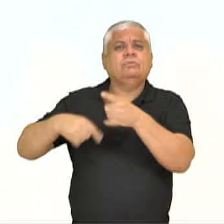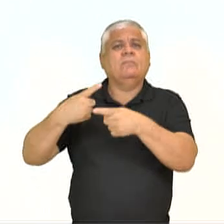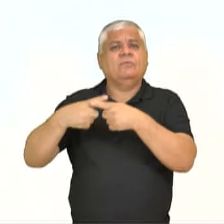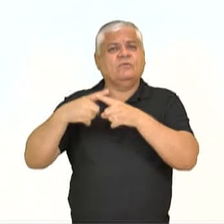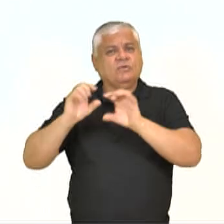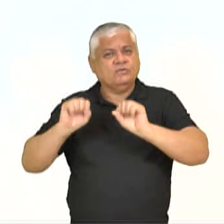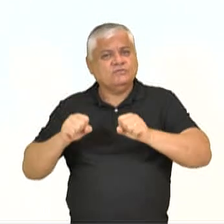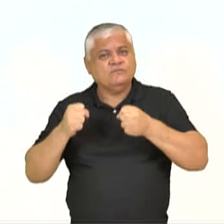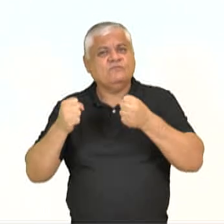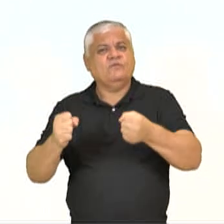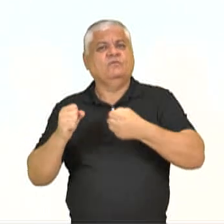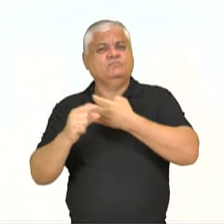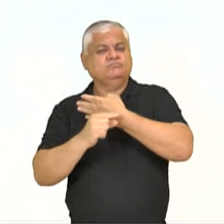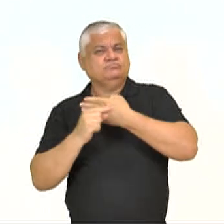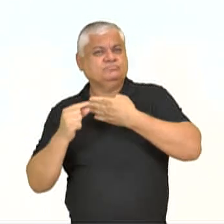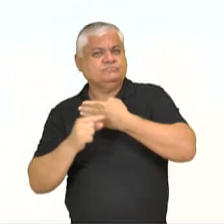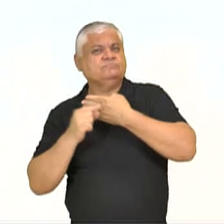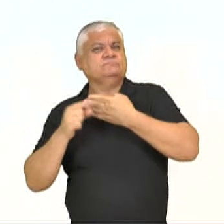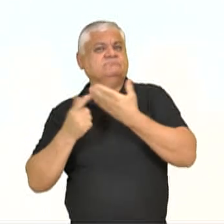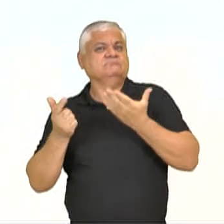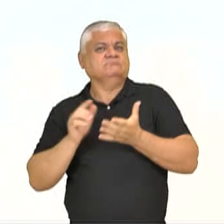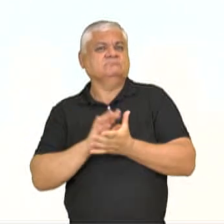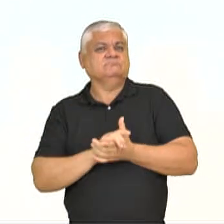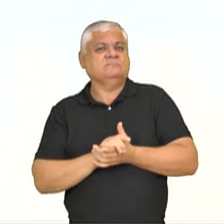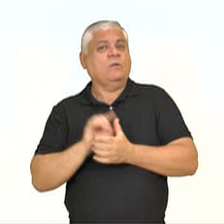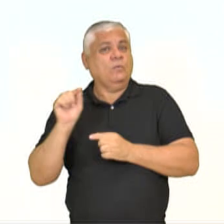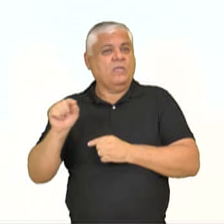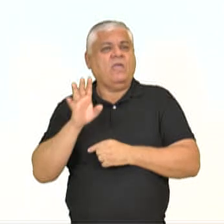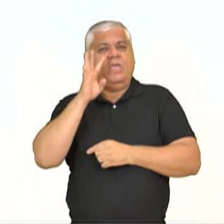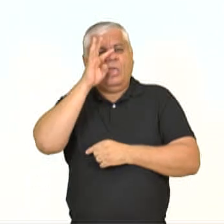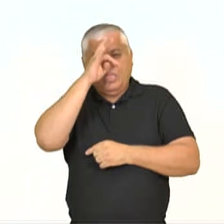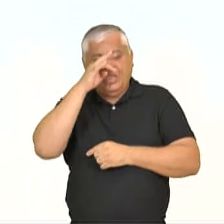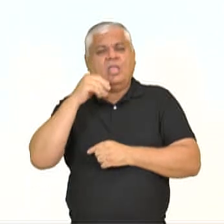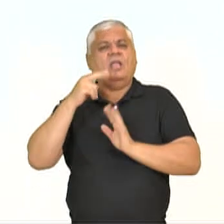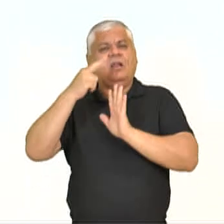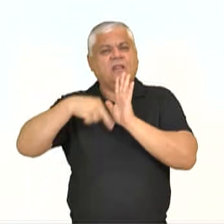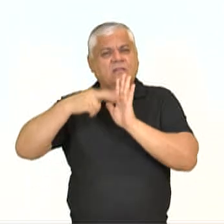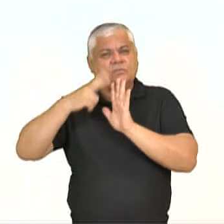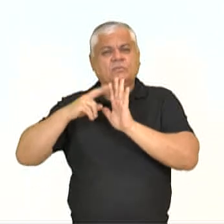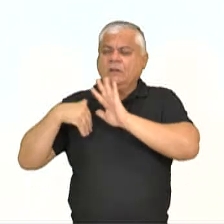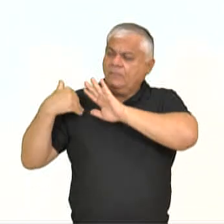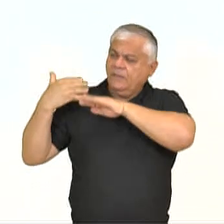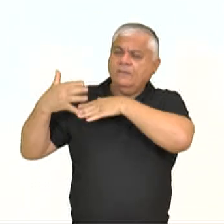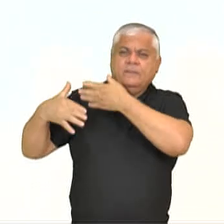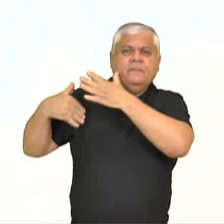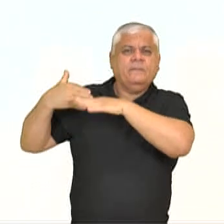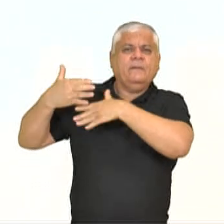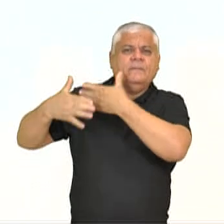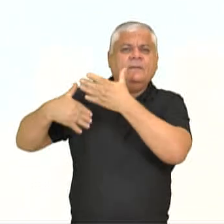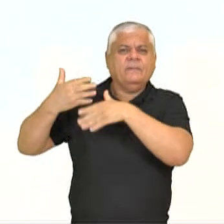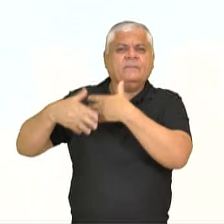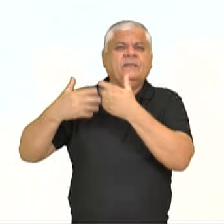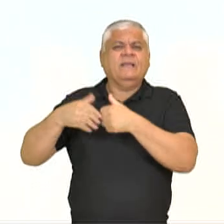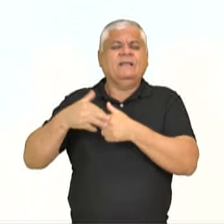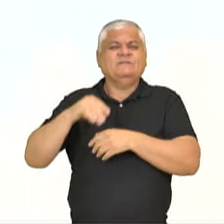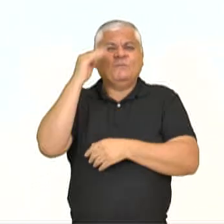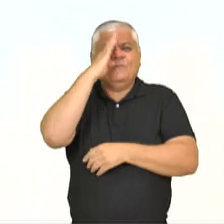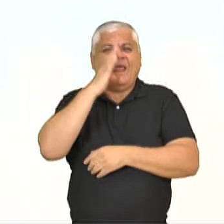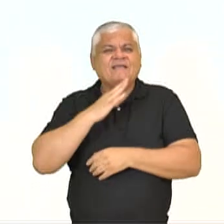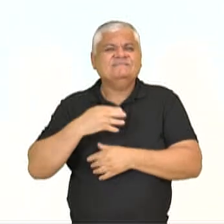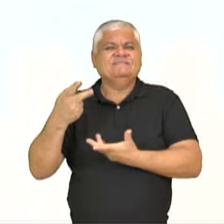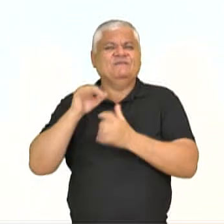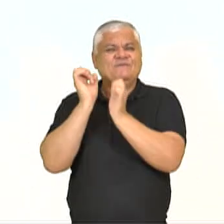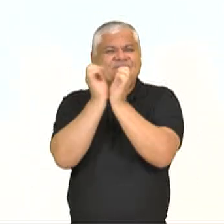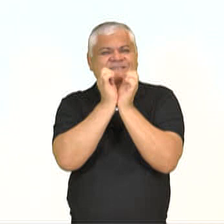esforço pessoal de seus autores. Está falando aqui da trajetória da leitura desde a época do Brasil Colônia e o grande